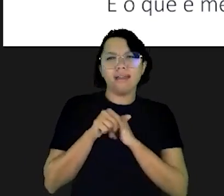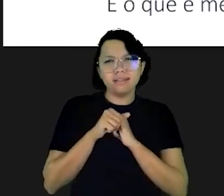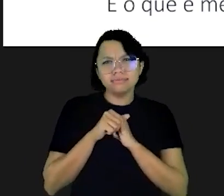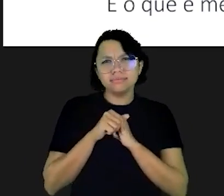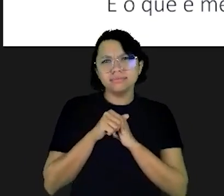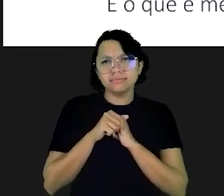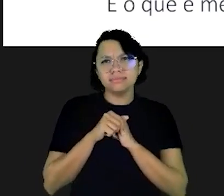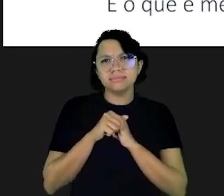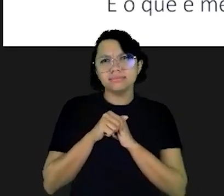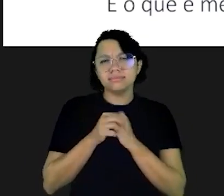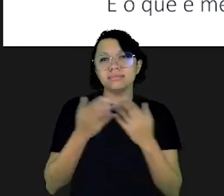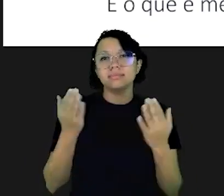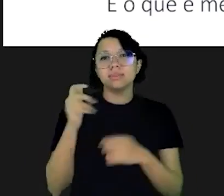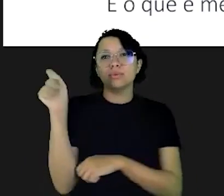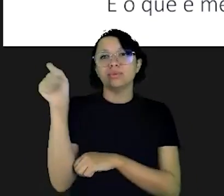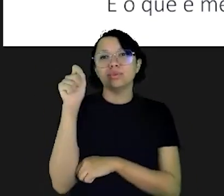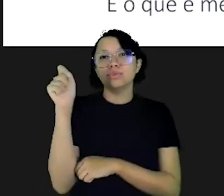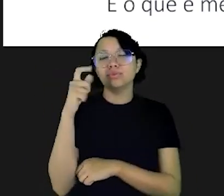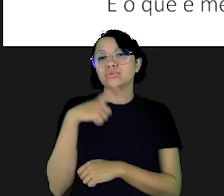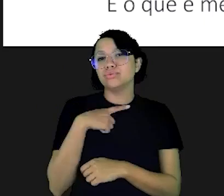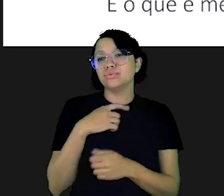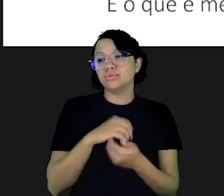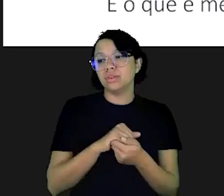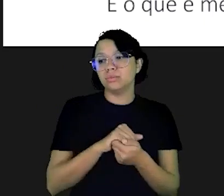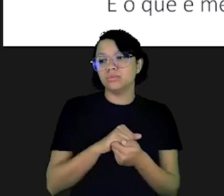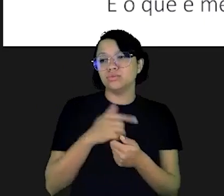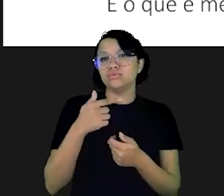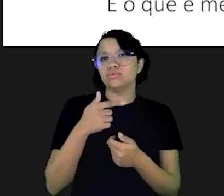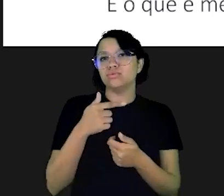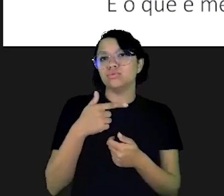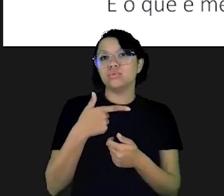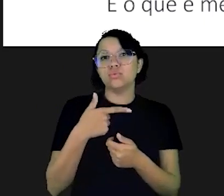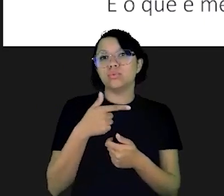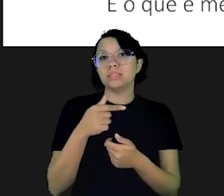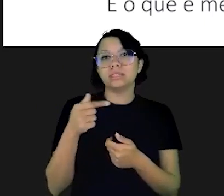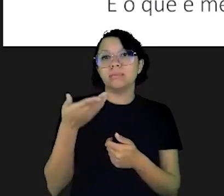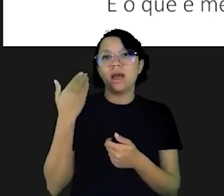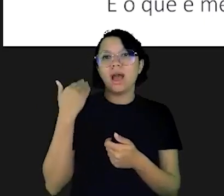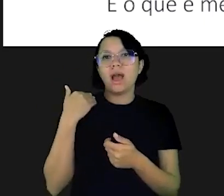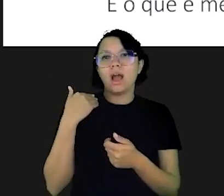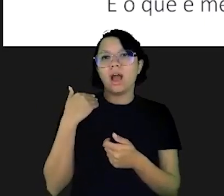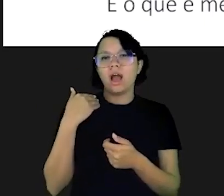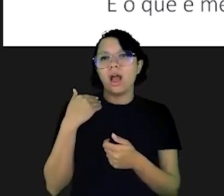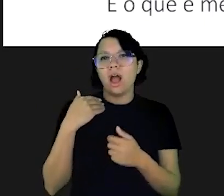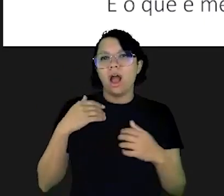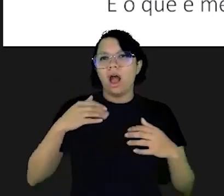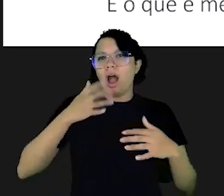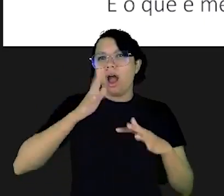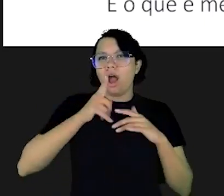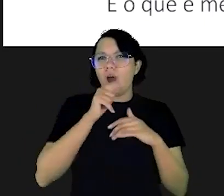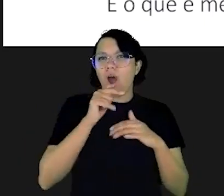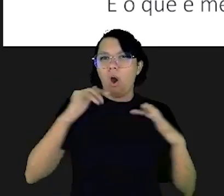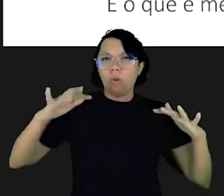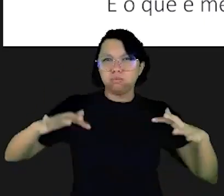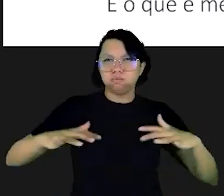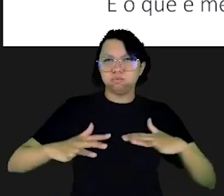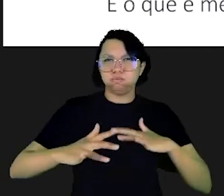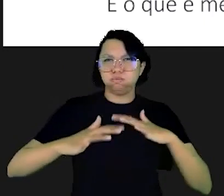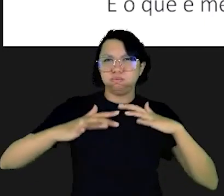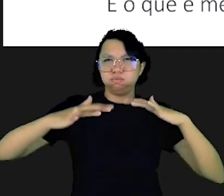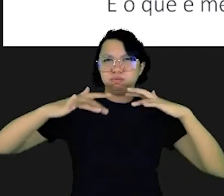eu pergunto a vocês será a gente viu agora no Rio Grande do Sul por exemplo duas semanas atrás uma enchente